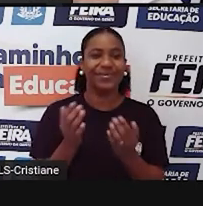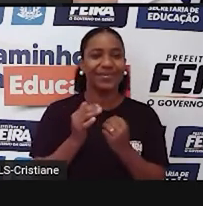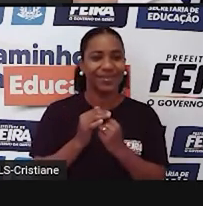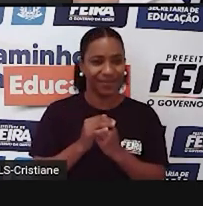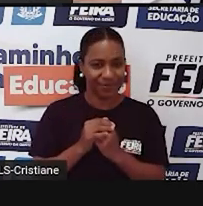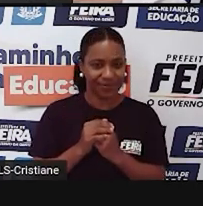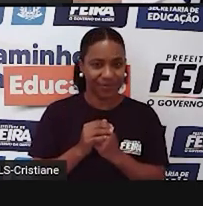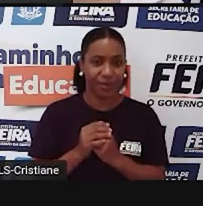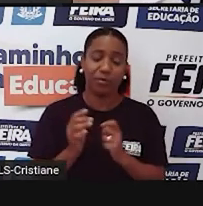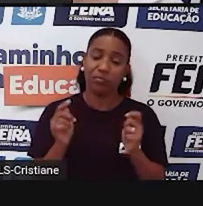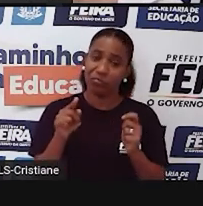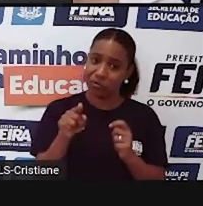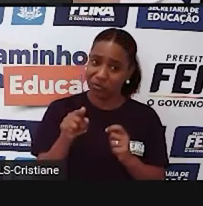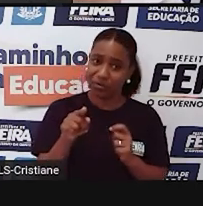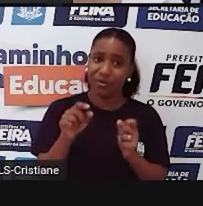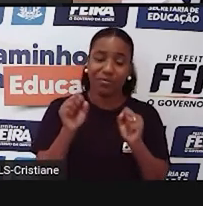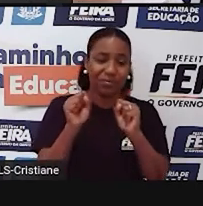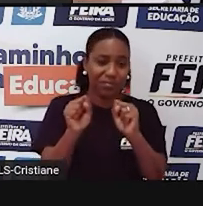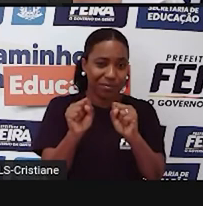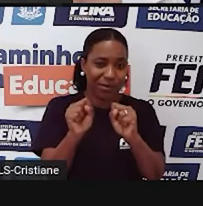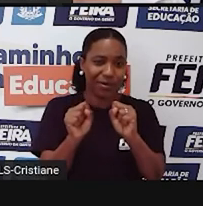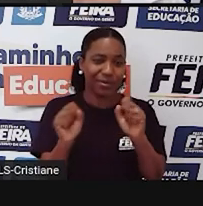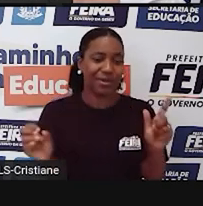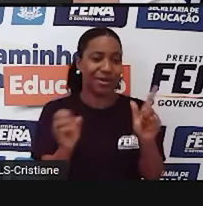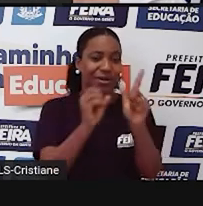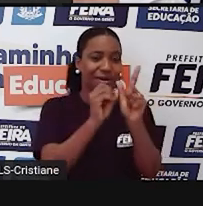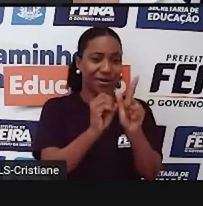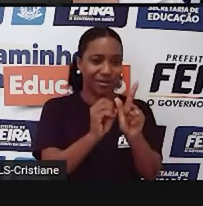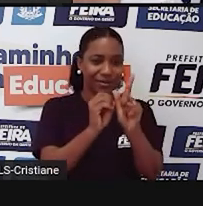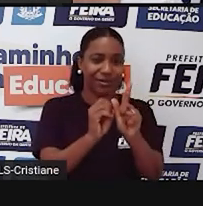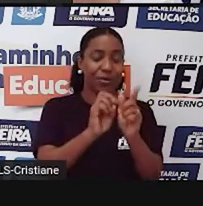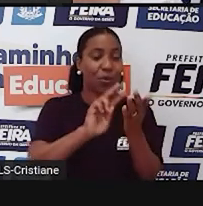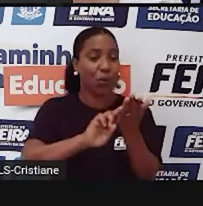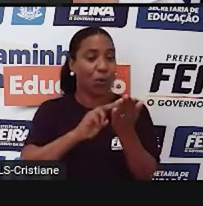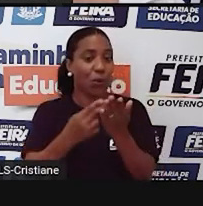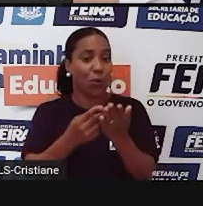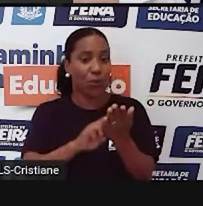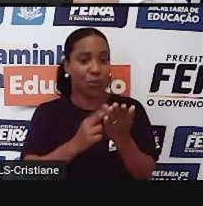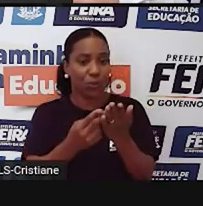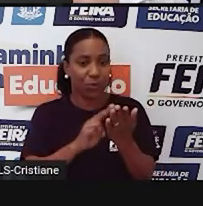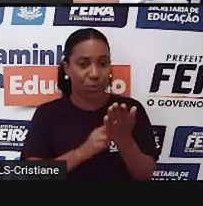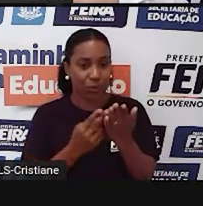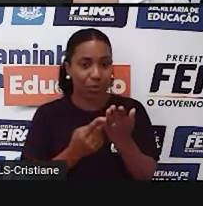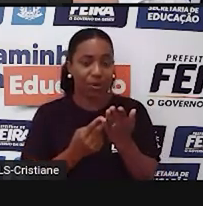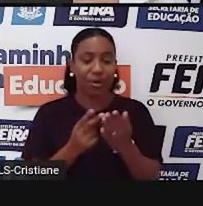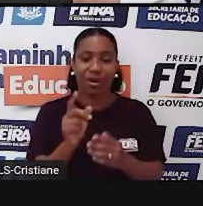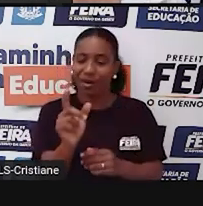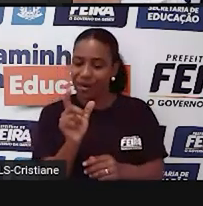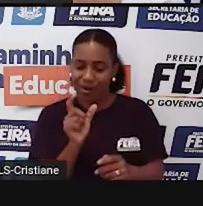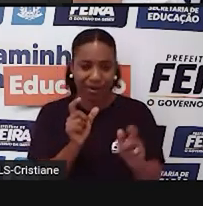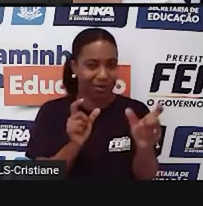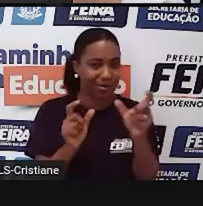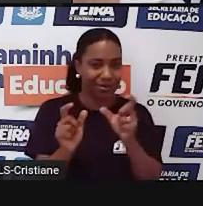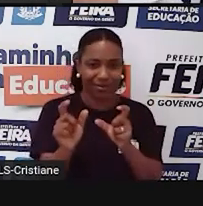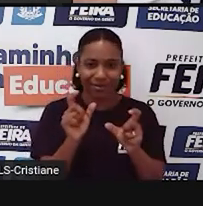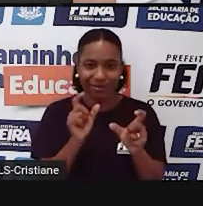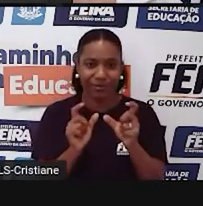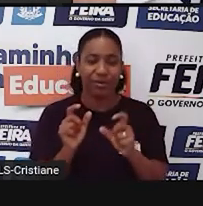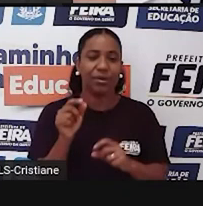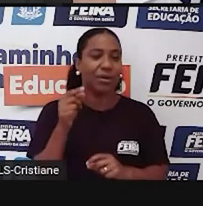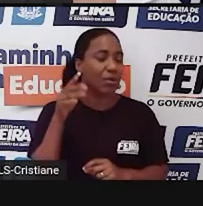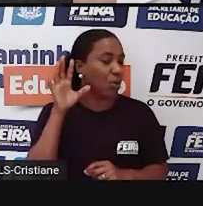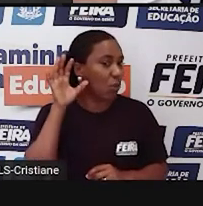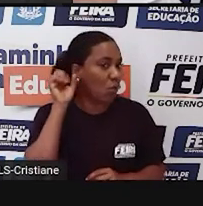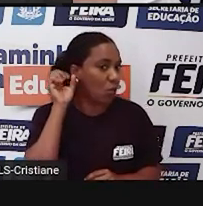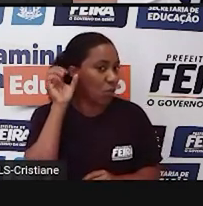Então, você pode utilizar esta ferramenta para desenvolver, para melhorar o